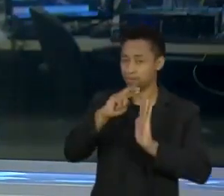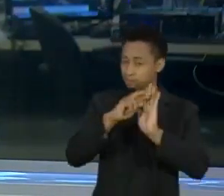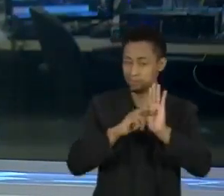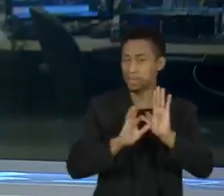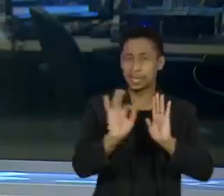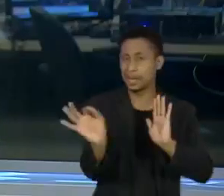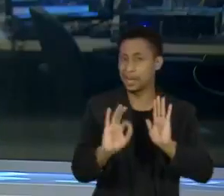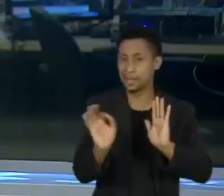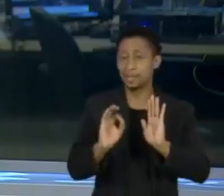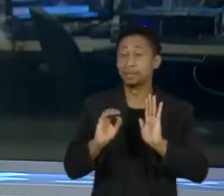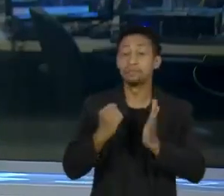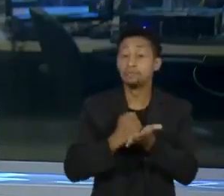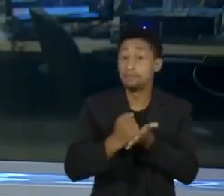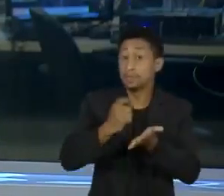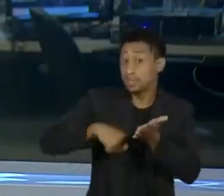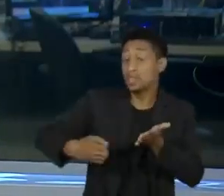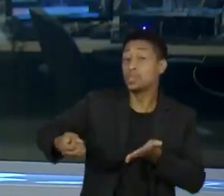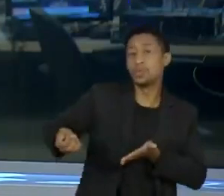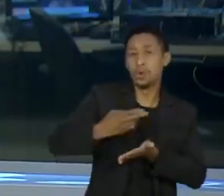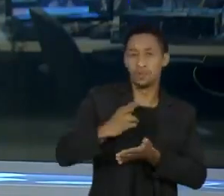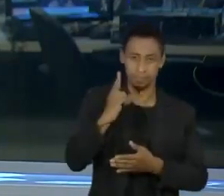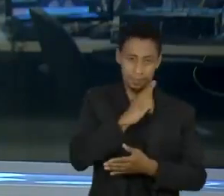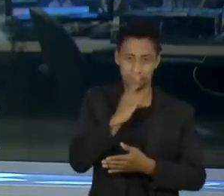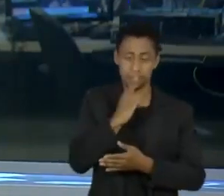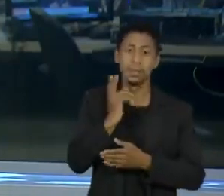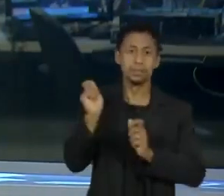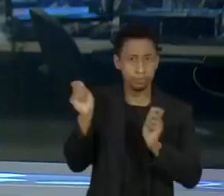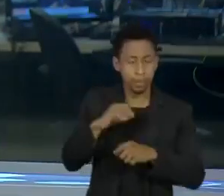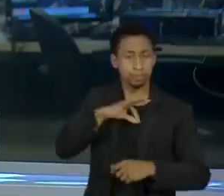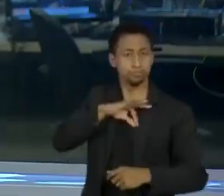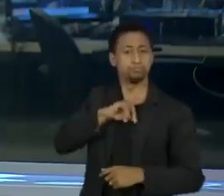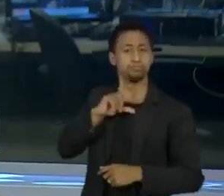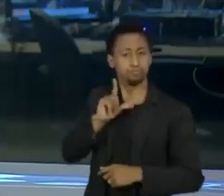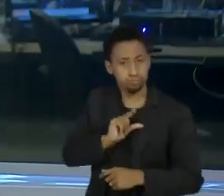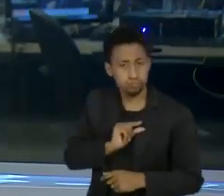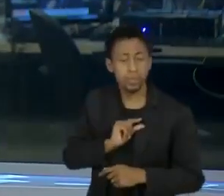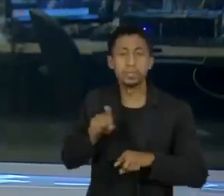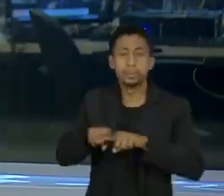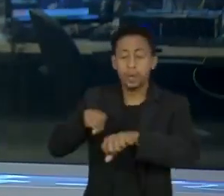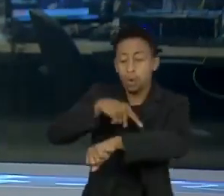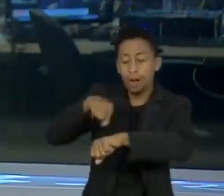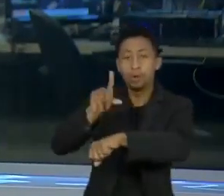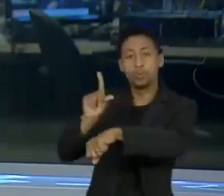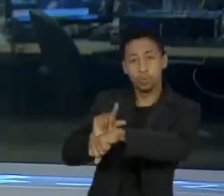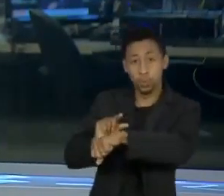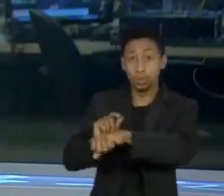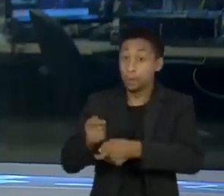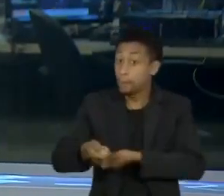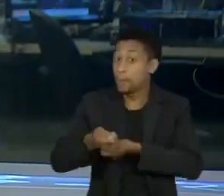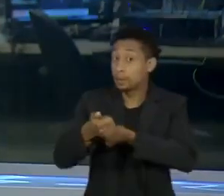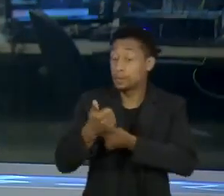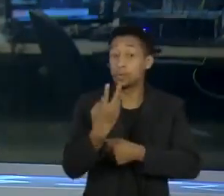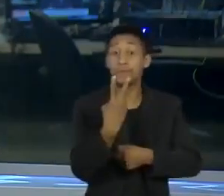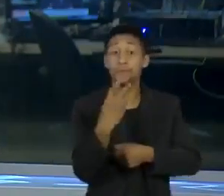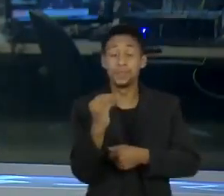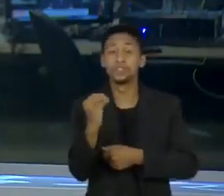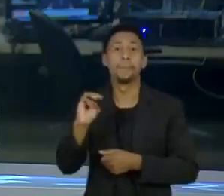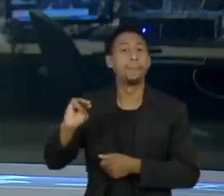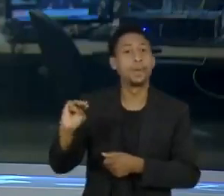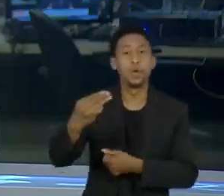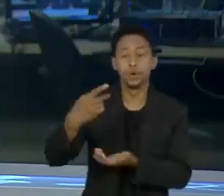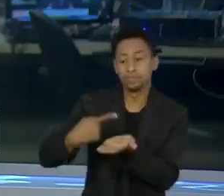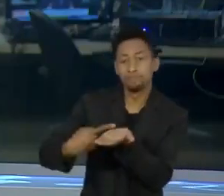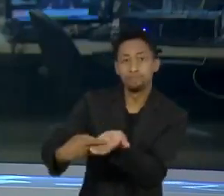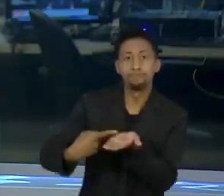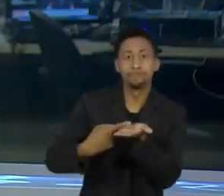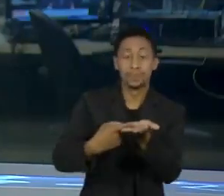o programa de contratos emergenciais que permite a redução de salários e jornadas. O benefício, que gerou mais de 20 milhões de acordos desde